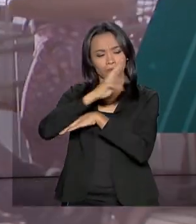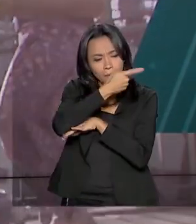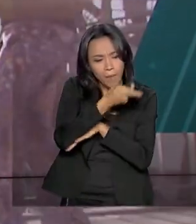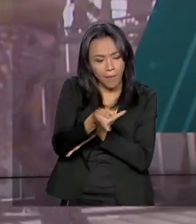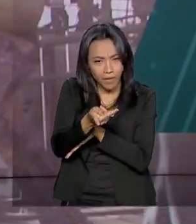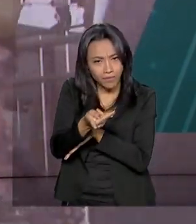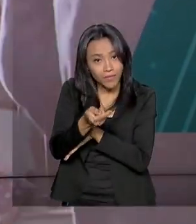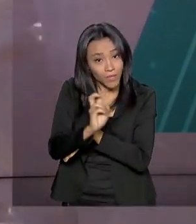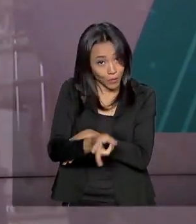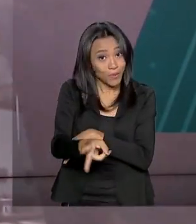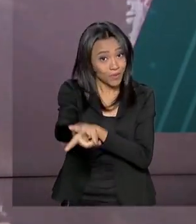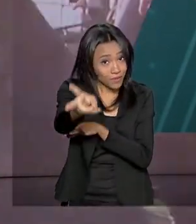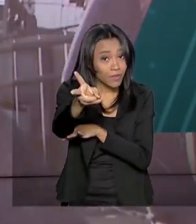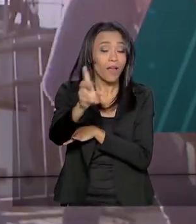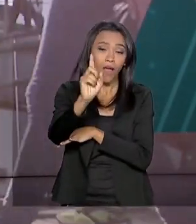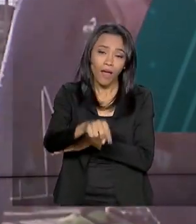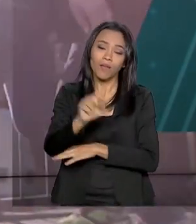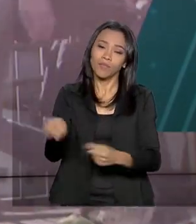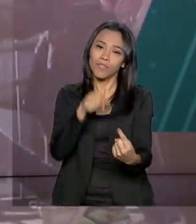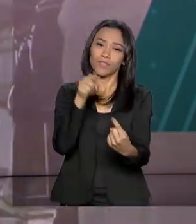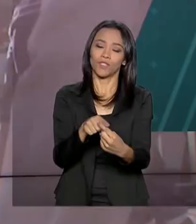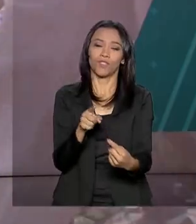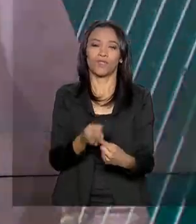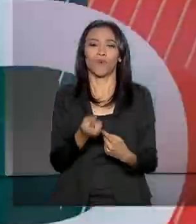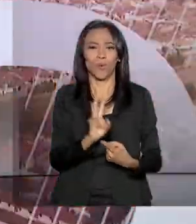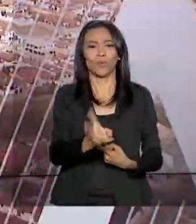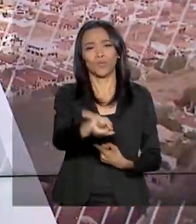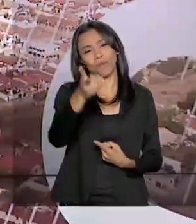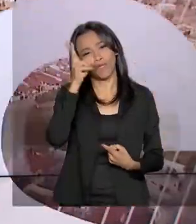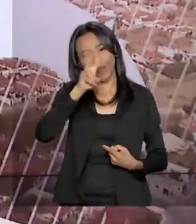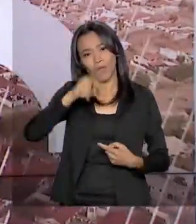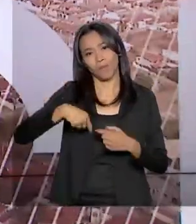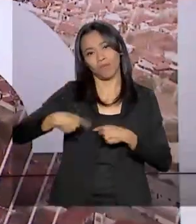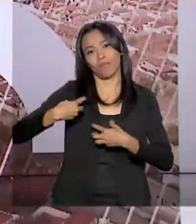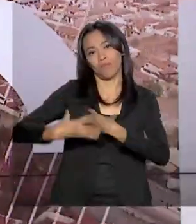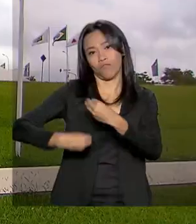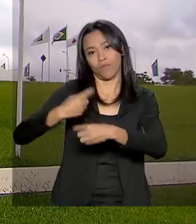continuem. Uma forma de preservar a história para as próximas gerações.